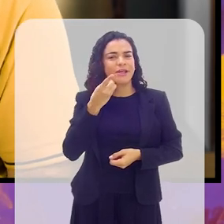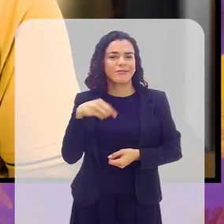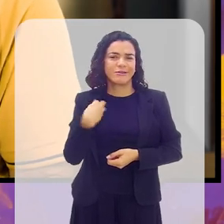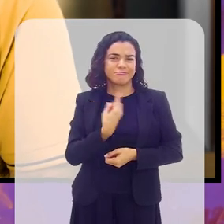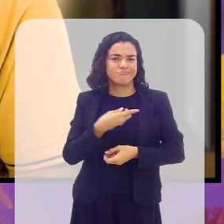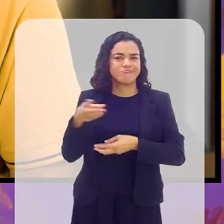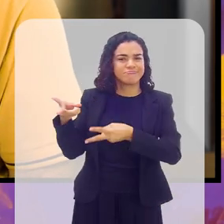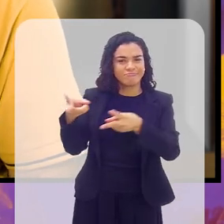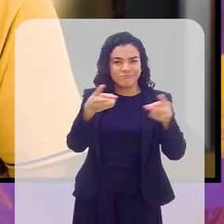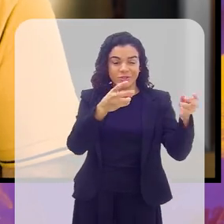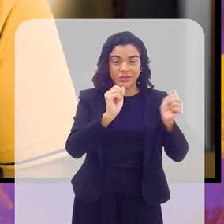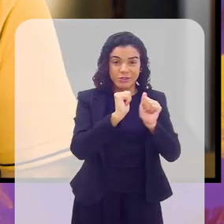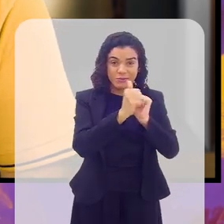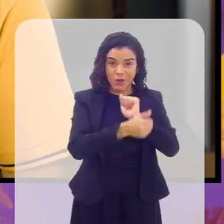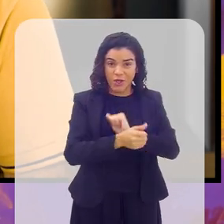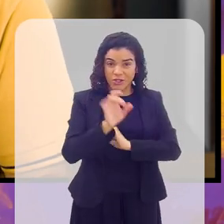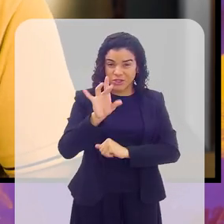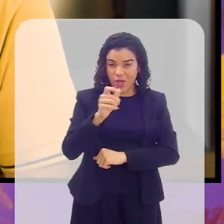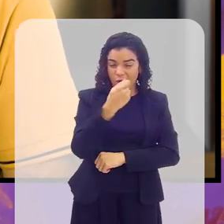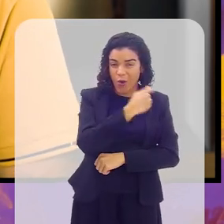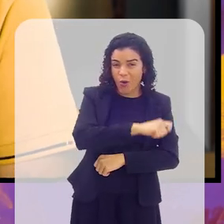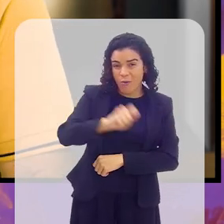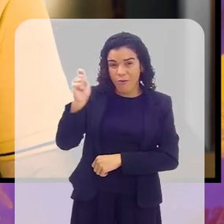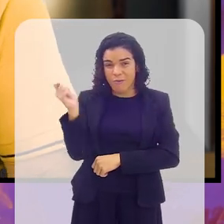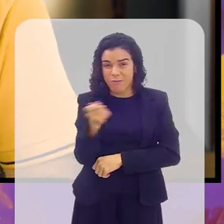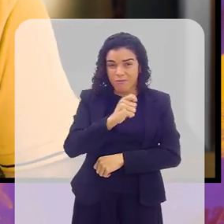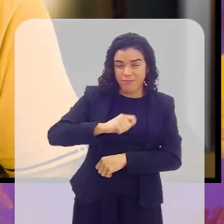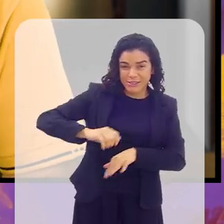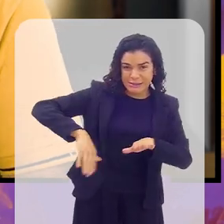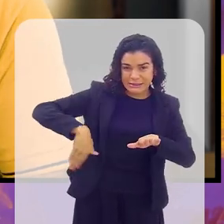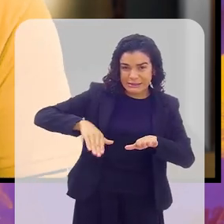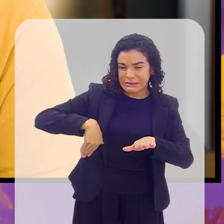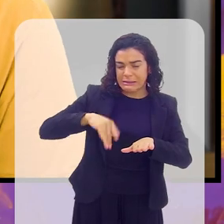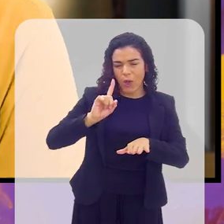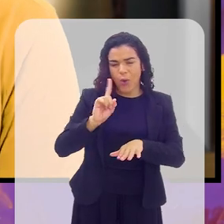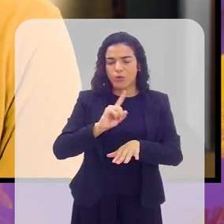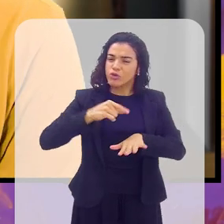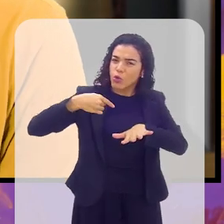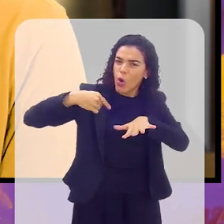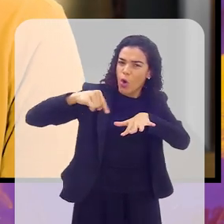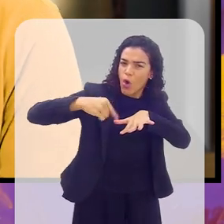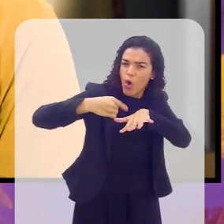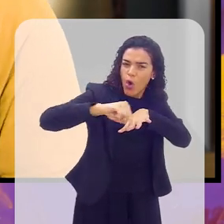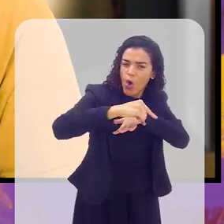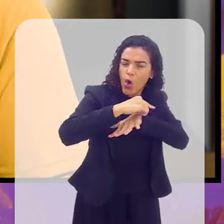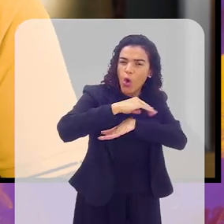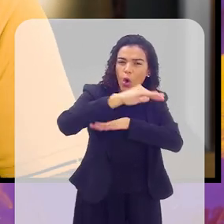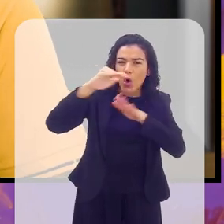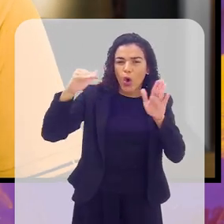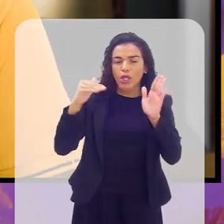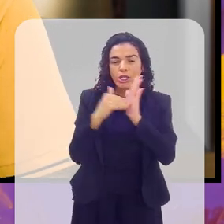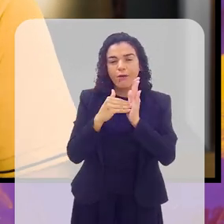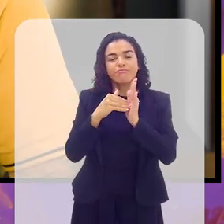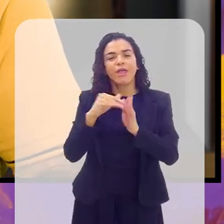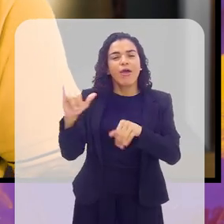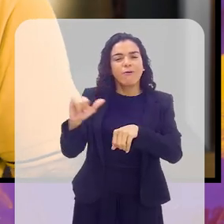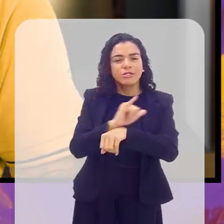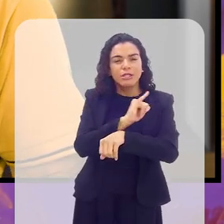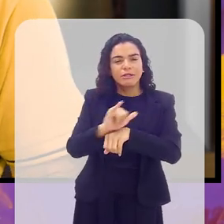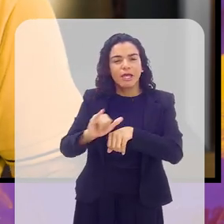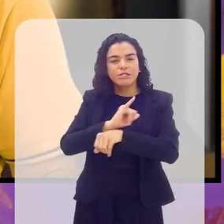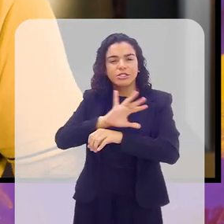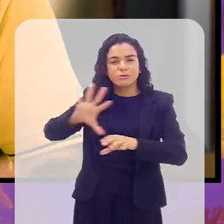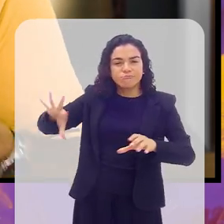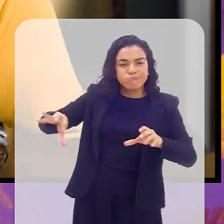vê que o esporte, não só o Beach Tênis, mas eu digo assim, todo esporte, toda modalidade de esporte é uma forma de integração. É uma